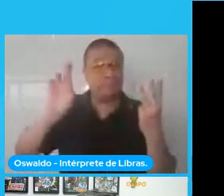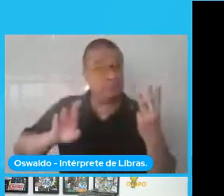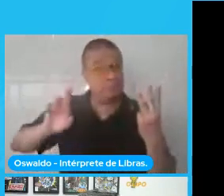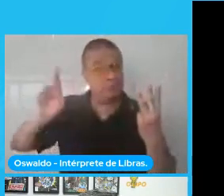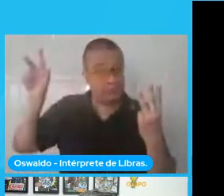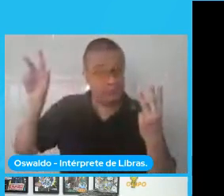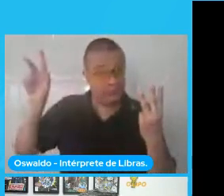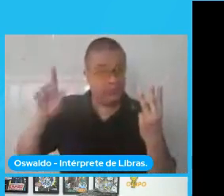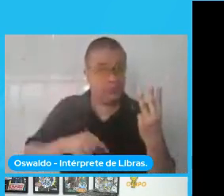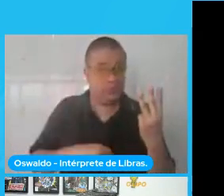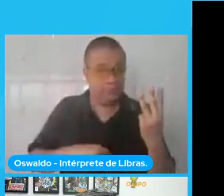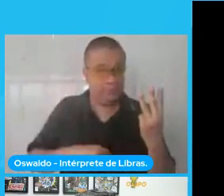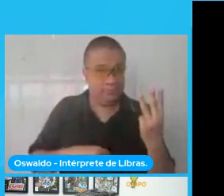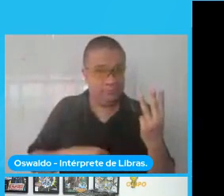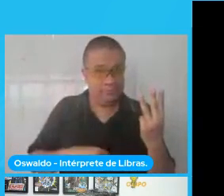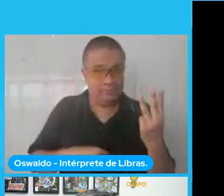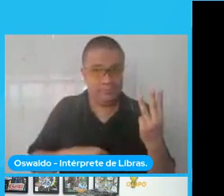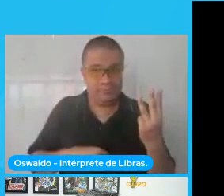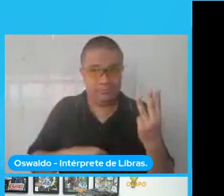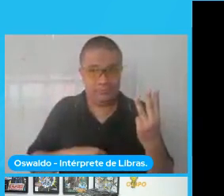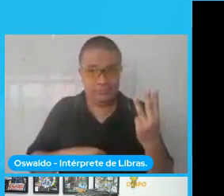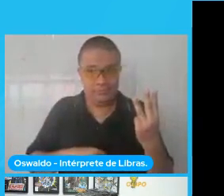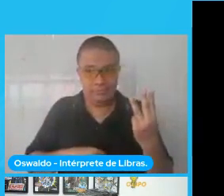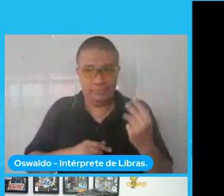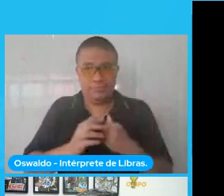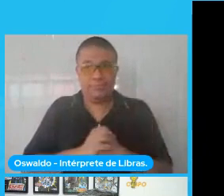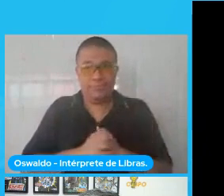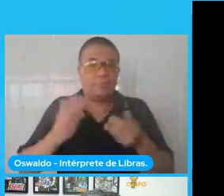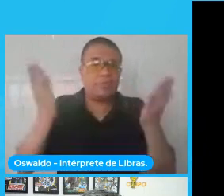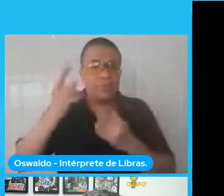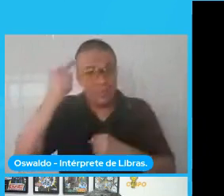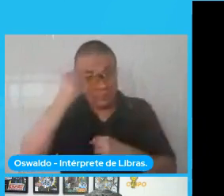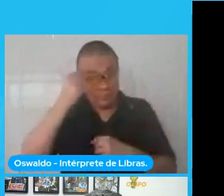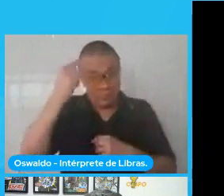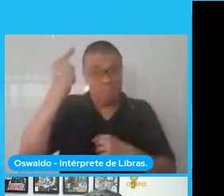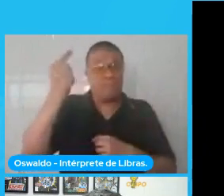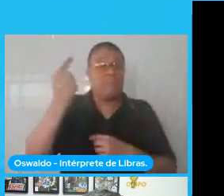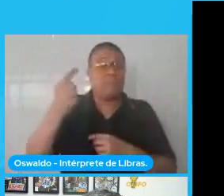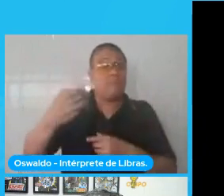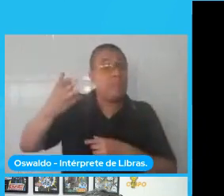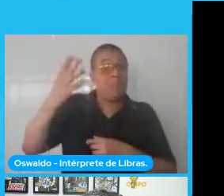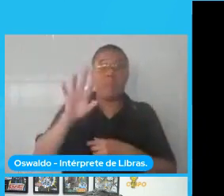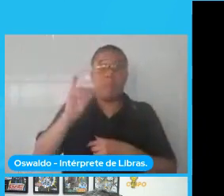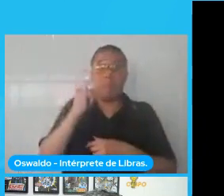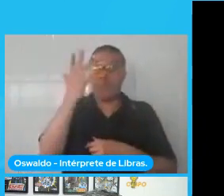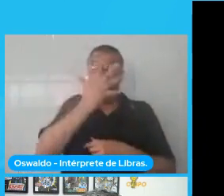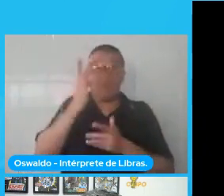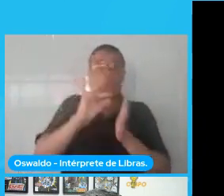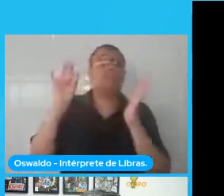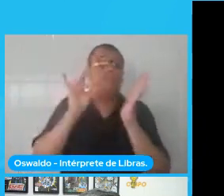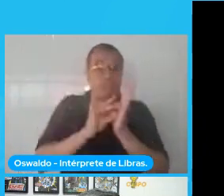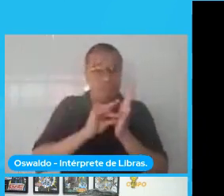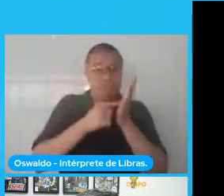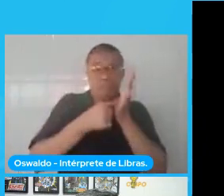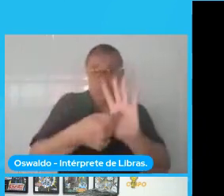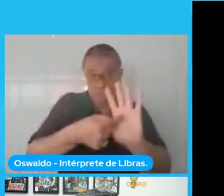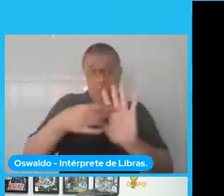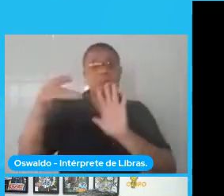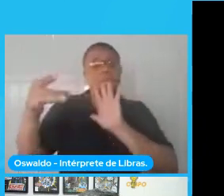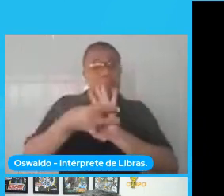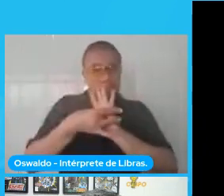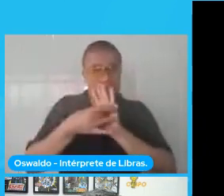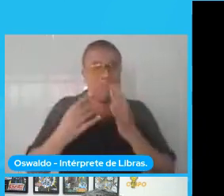onde a junção dessas matrizes representa a imagem original e fazem ela parecer como ela é se a gente processar só ela